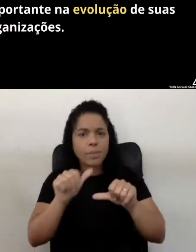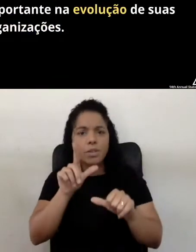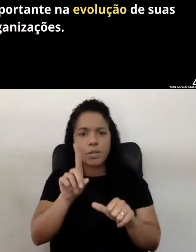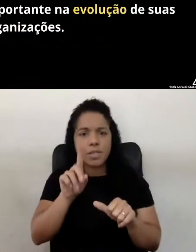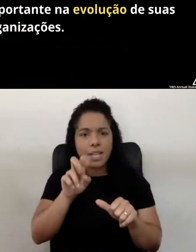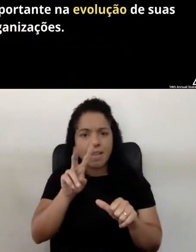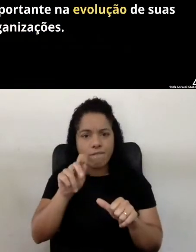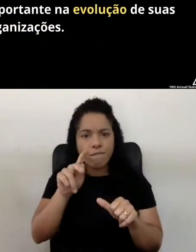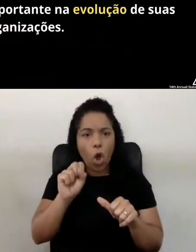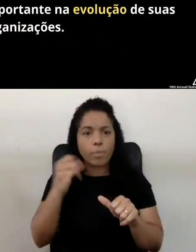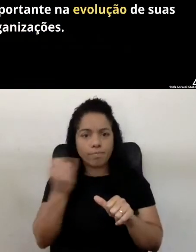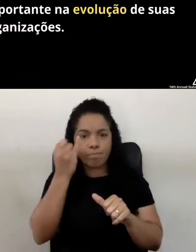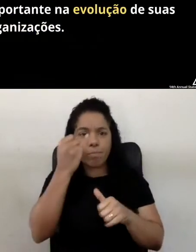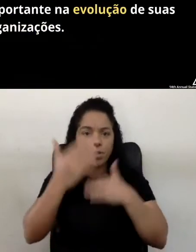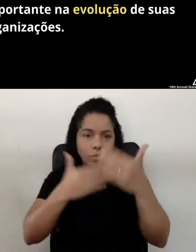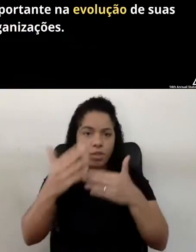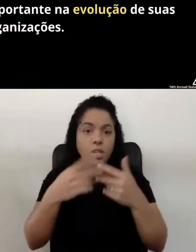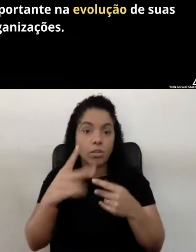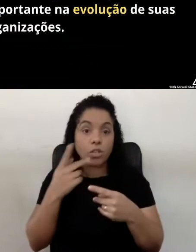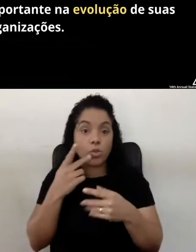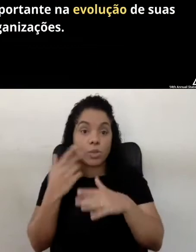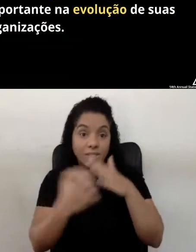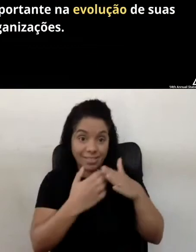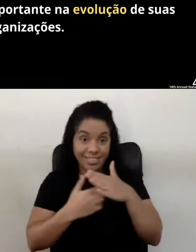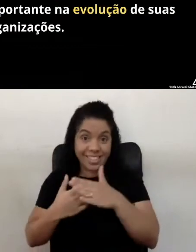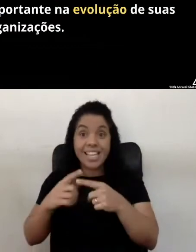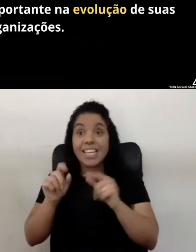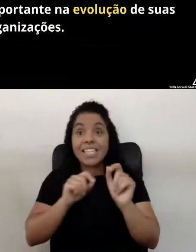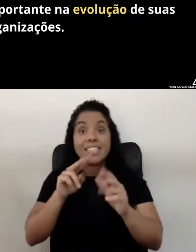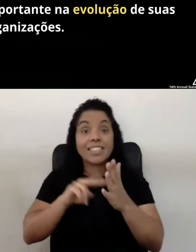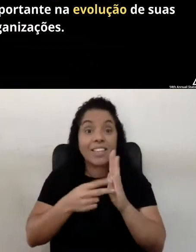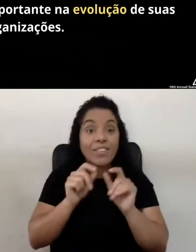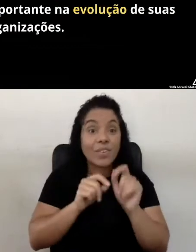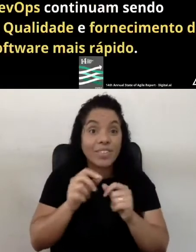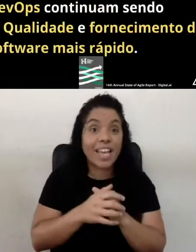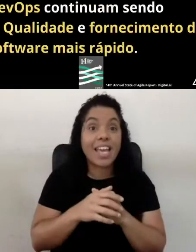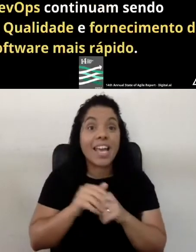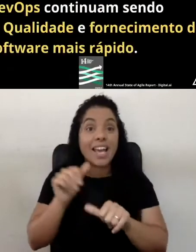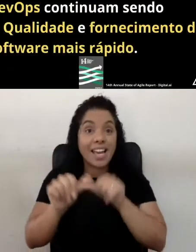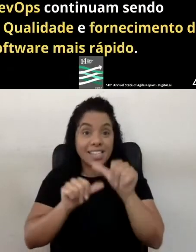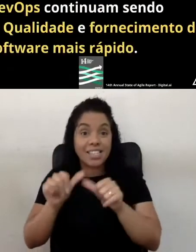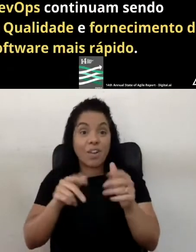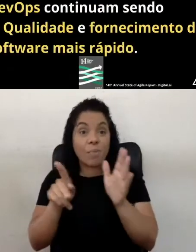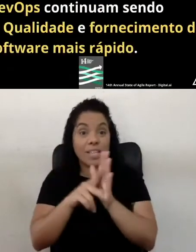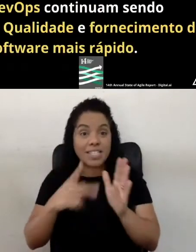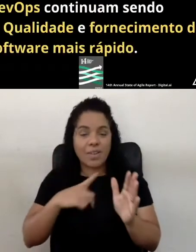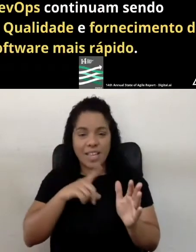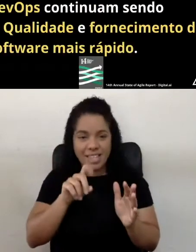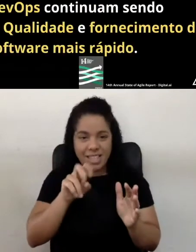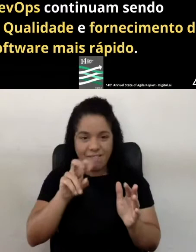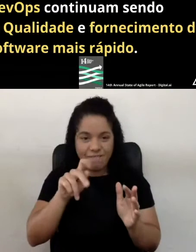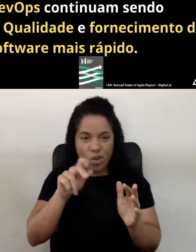importante na evolução das suas organizações. Então, isso quer dizer que, é, é, a transformação DevOps, né, ela